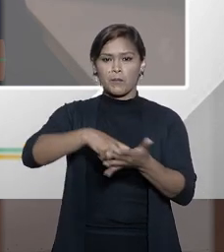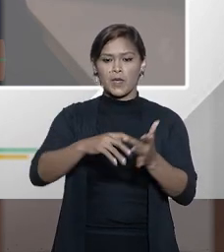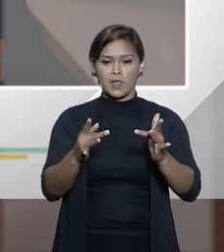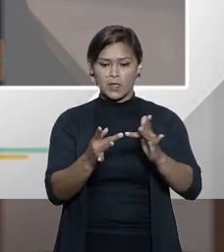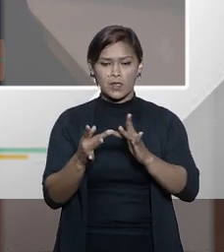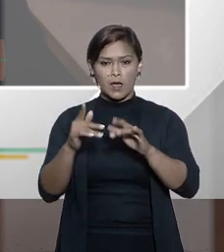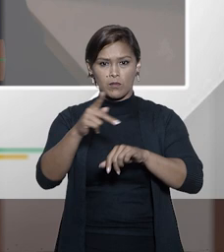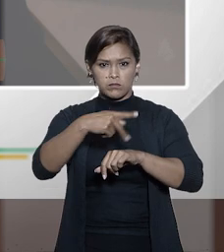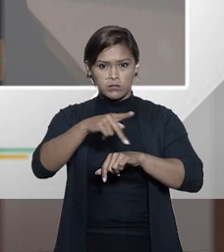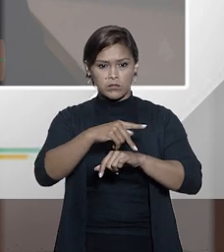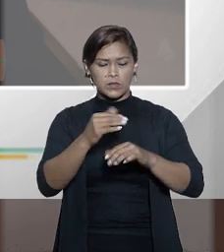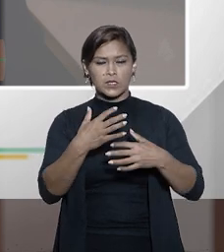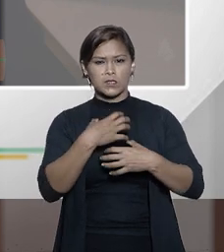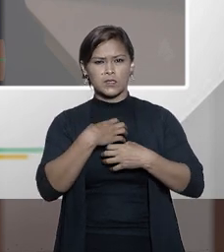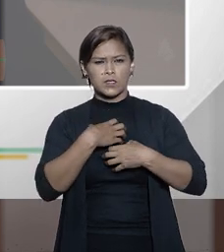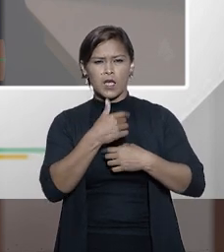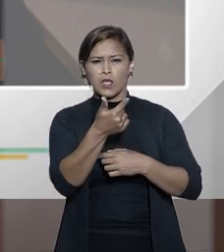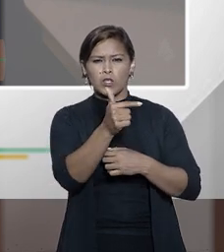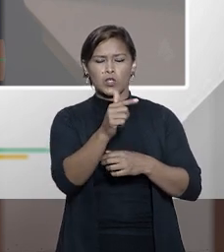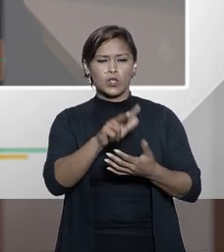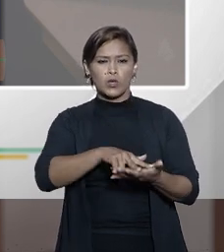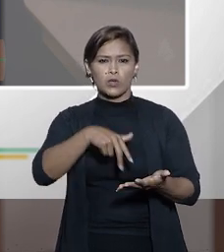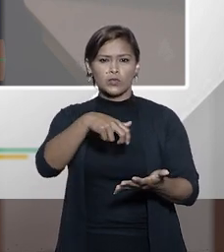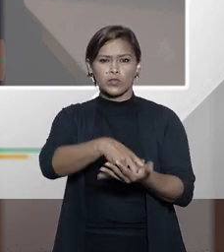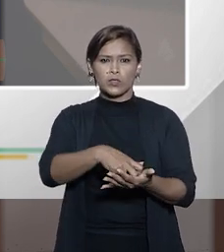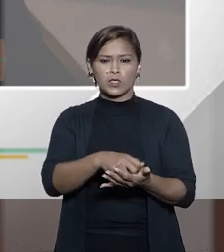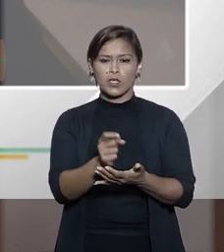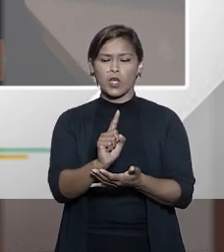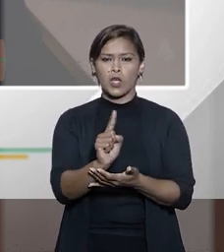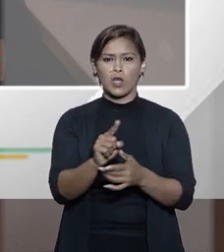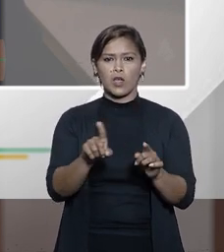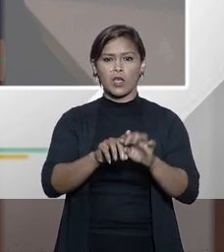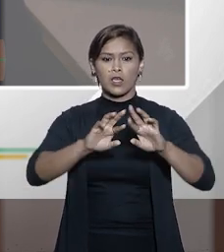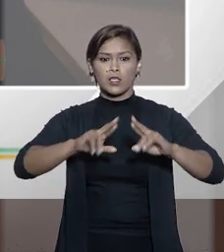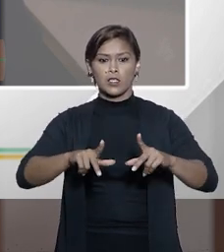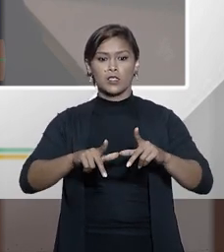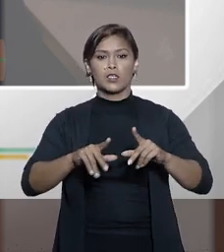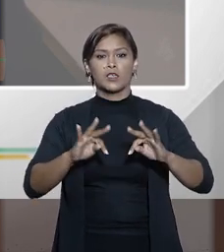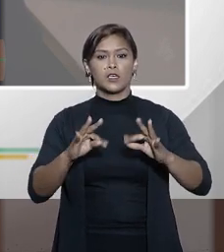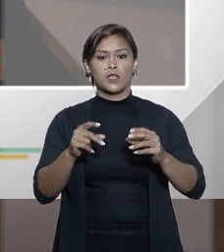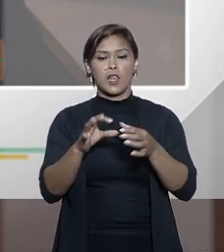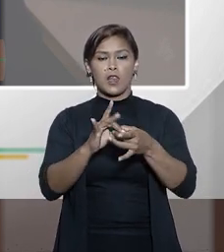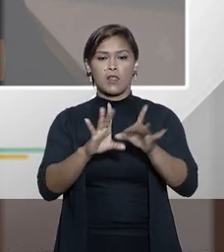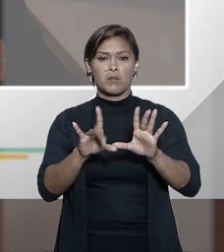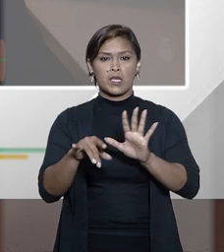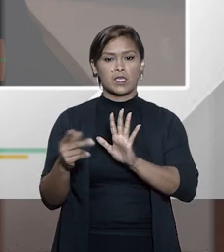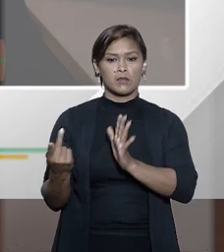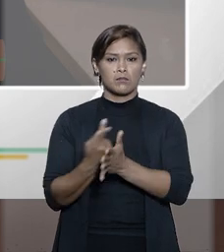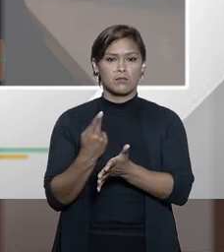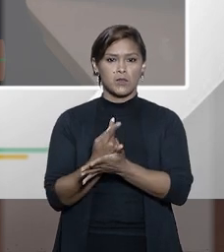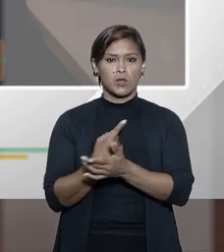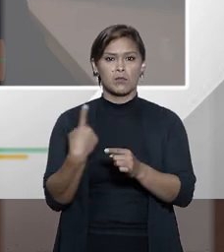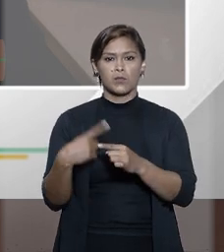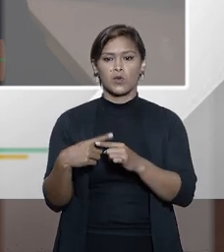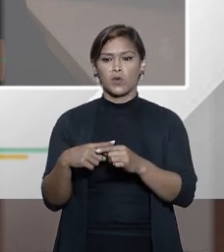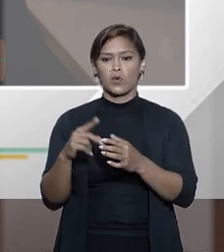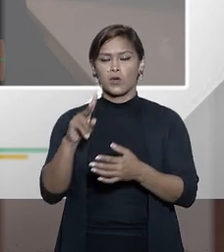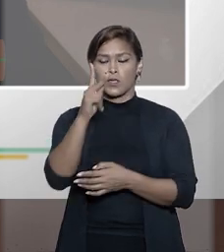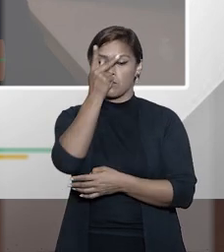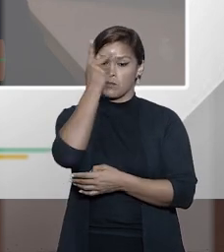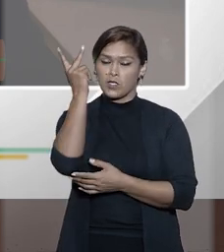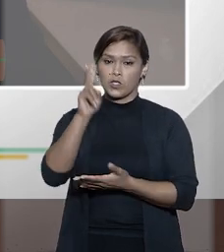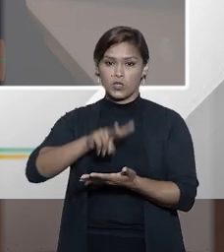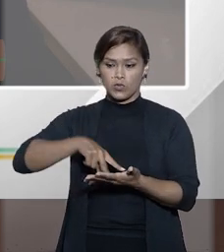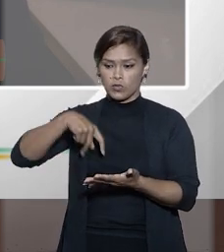estrangeira era numa situação que não é de condenação é uma situação que nós chamamos de absorção imprópria quando o iniputável